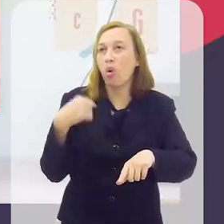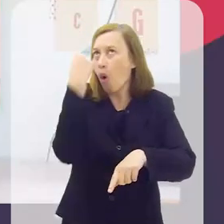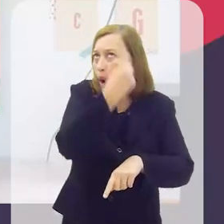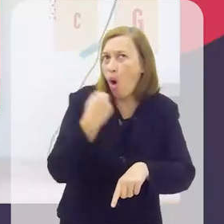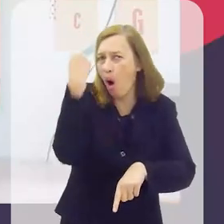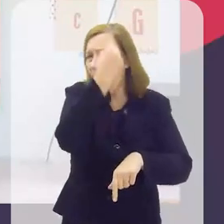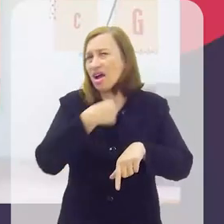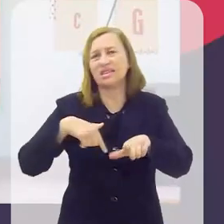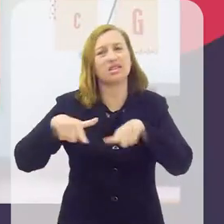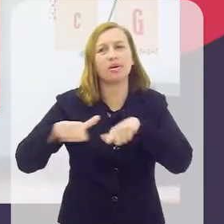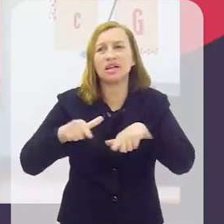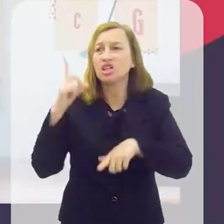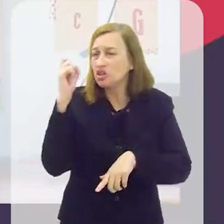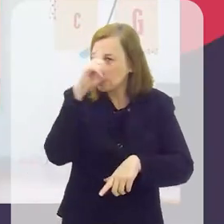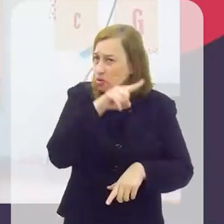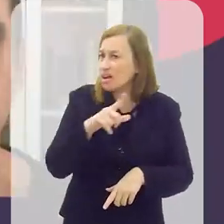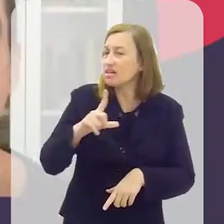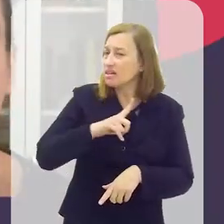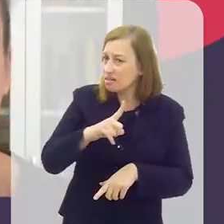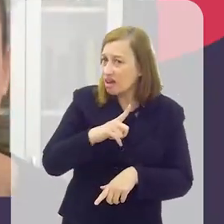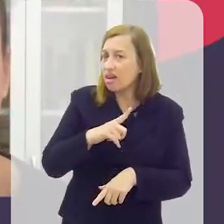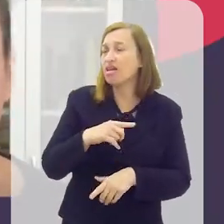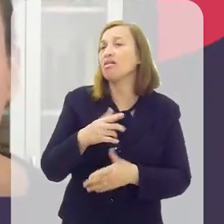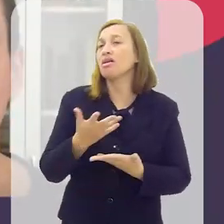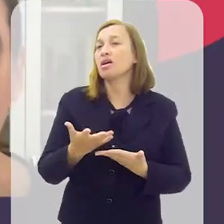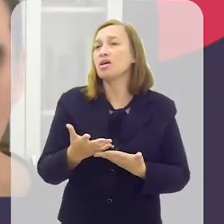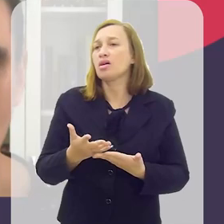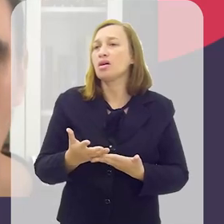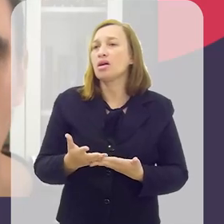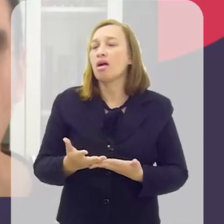quais as principais dificuldades que eles enfrentam?